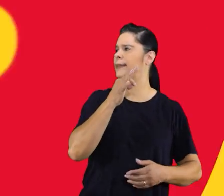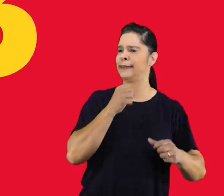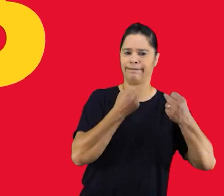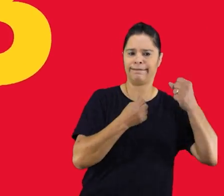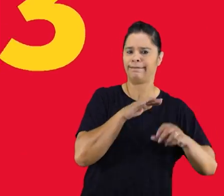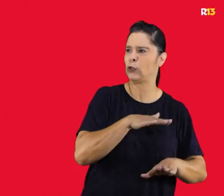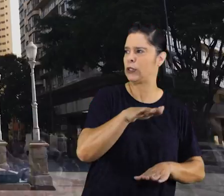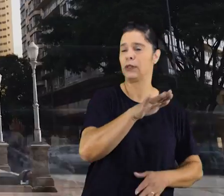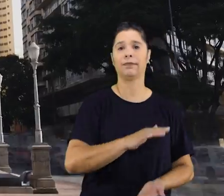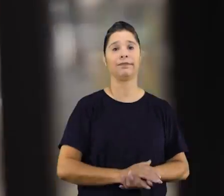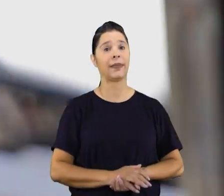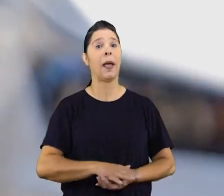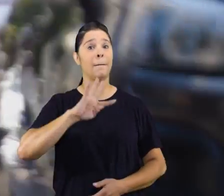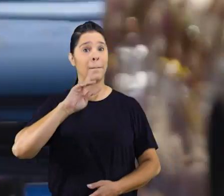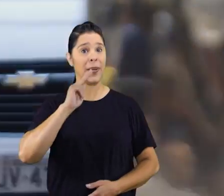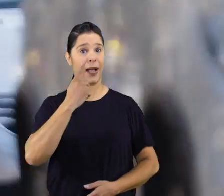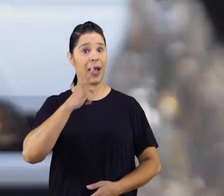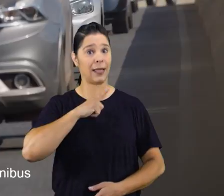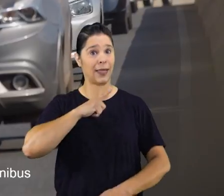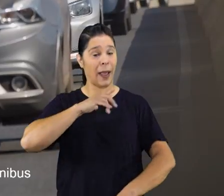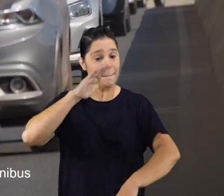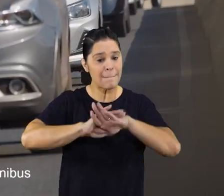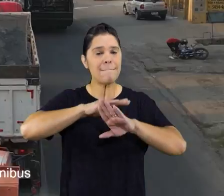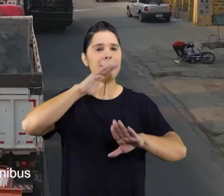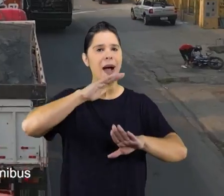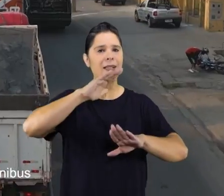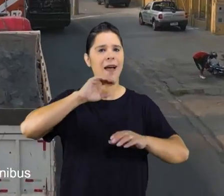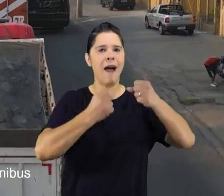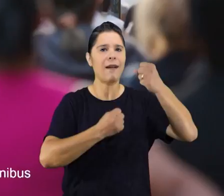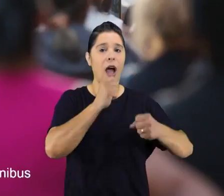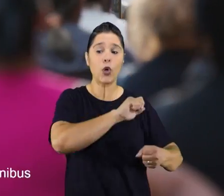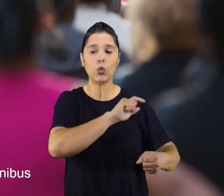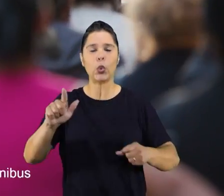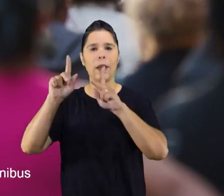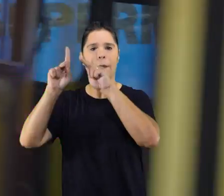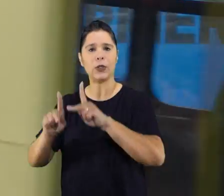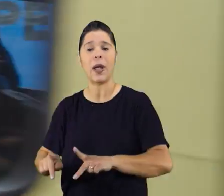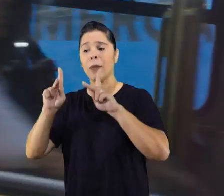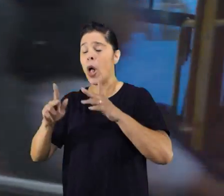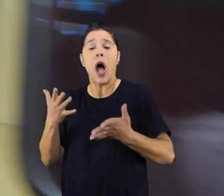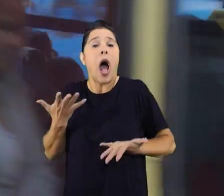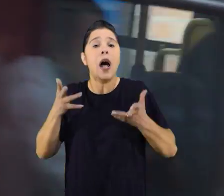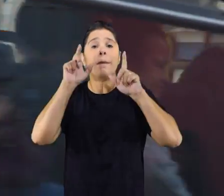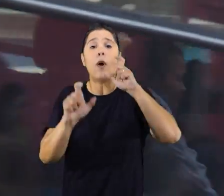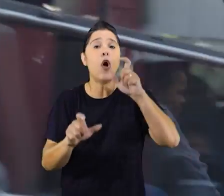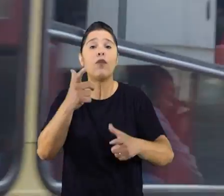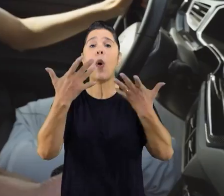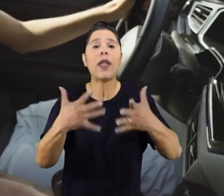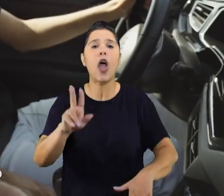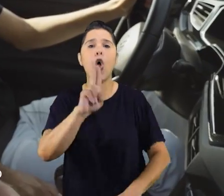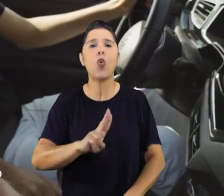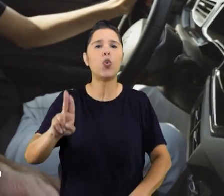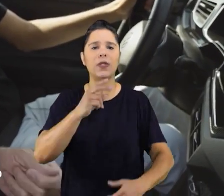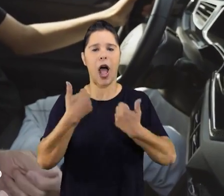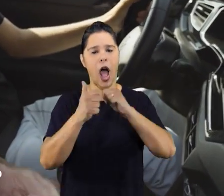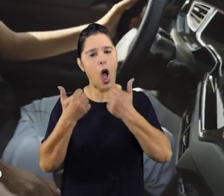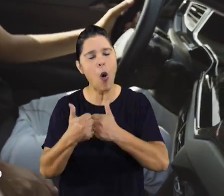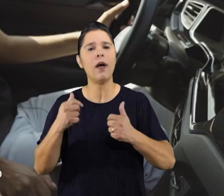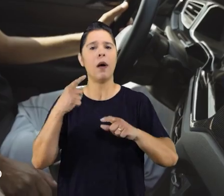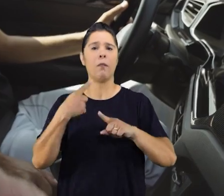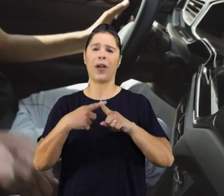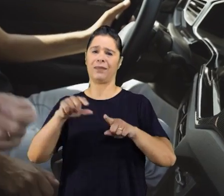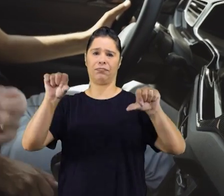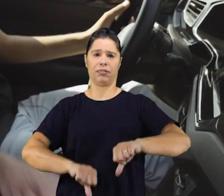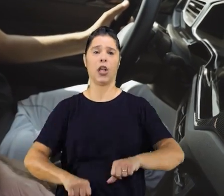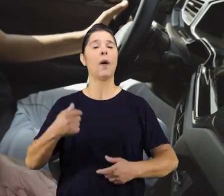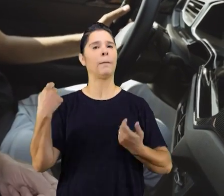perco no trânsito. BH tem mais carro que gente. E as pessoas não querem andar de ônibus porque a qualidade não é boa. Nós vamos precisar de